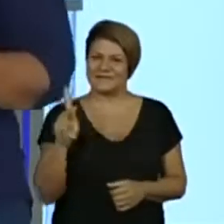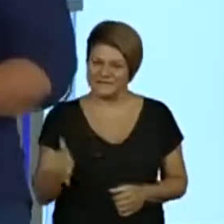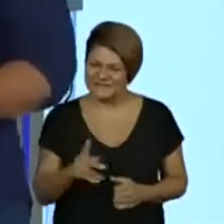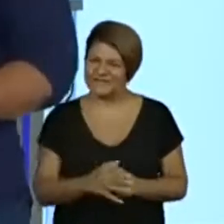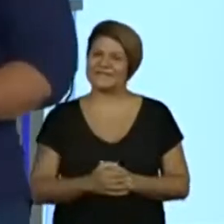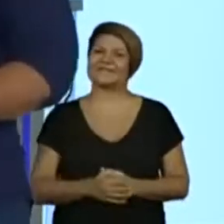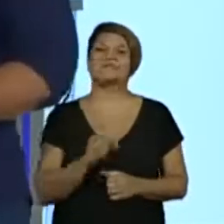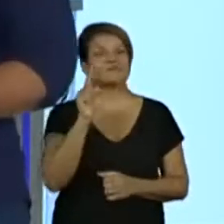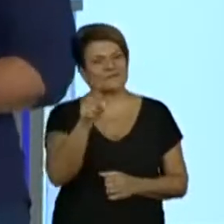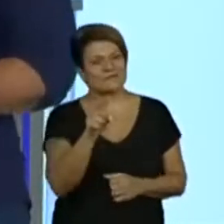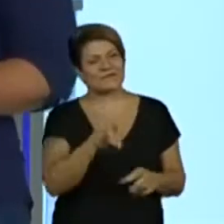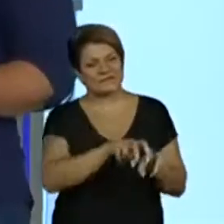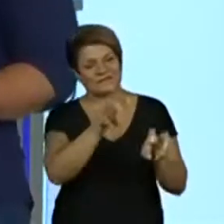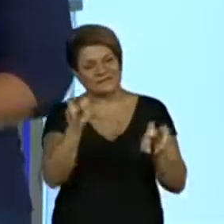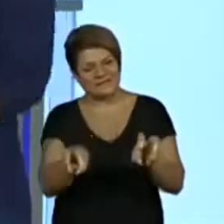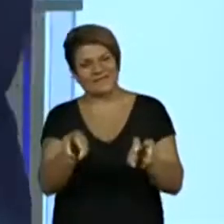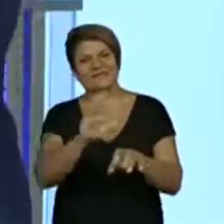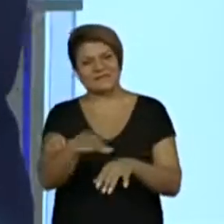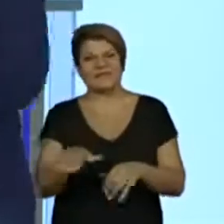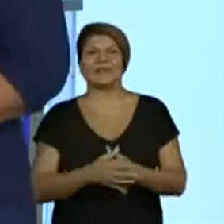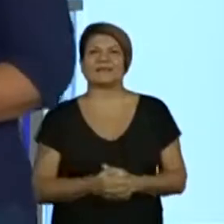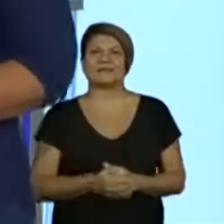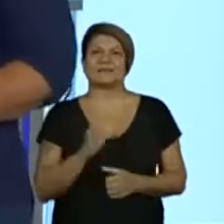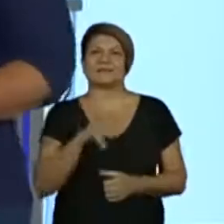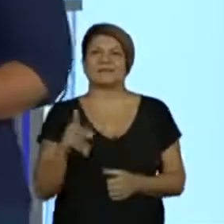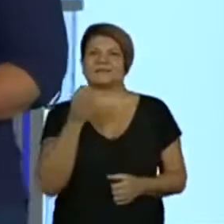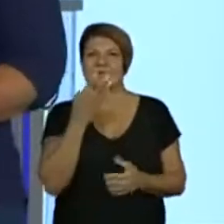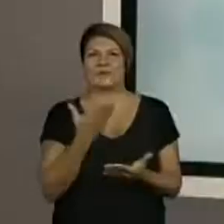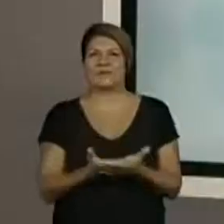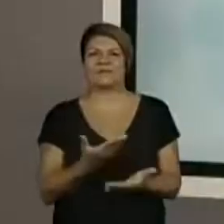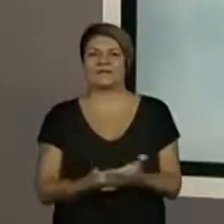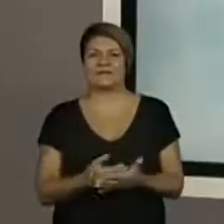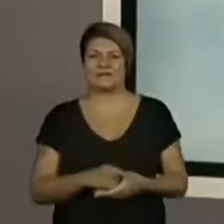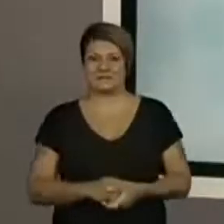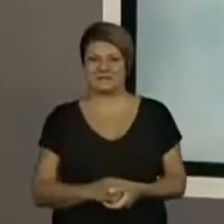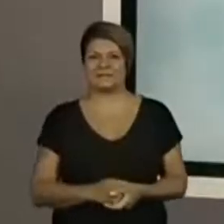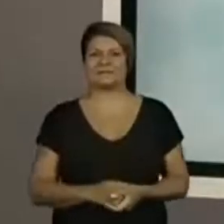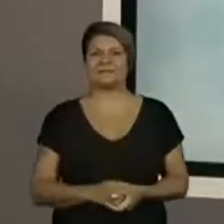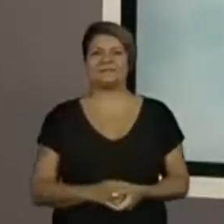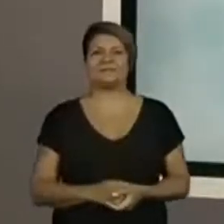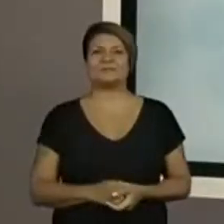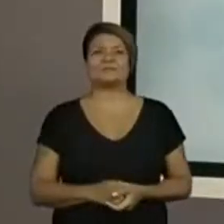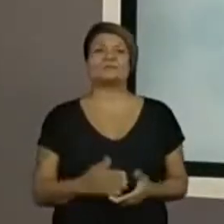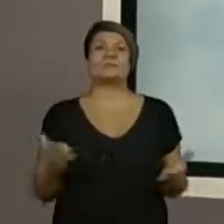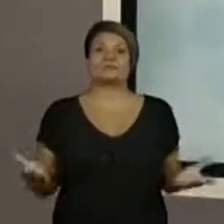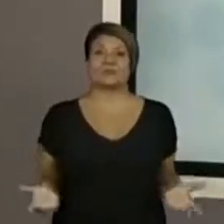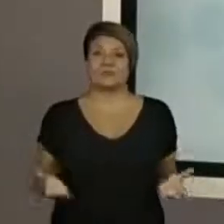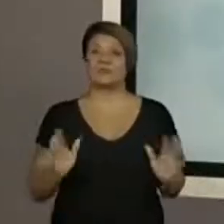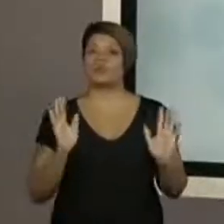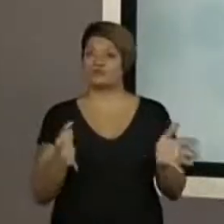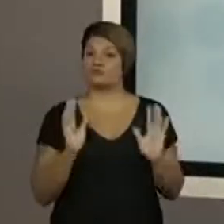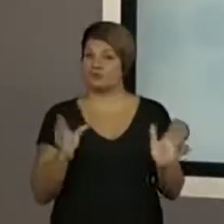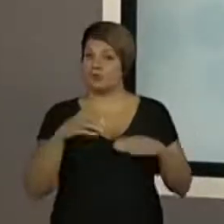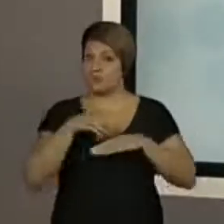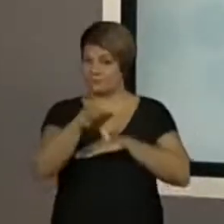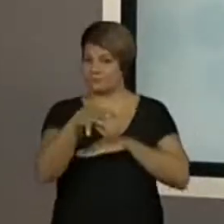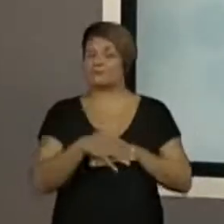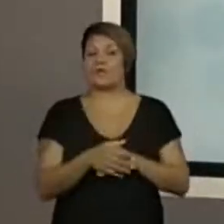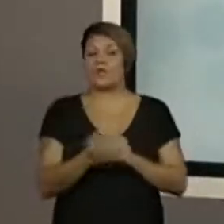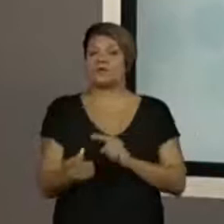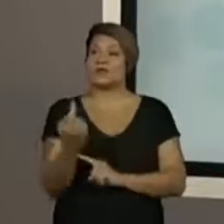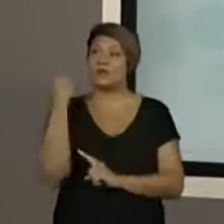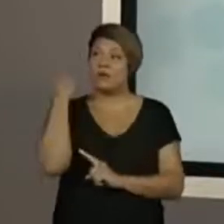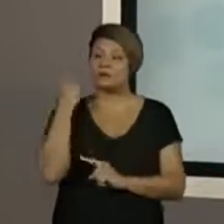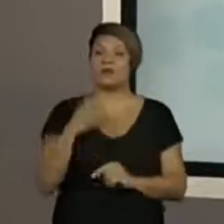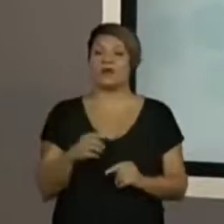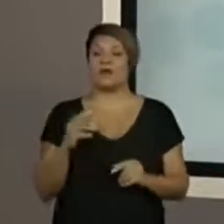Bom dia para você que está aí do ladinho dos nossos pequenos. Professora, boa aula! Muito obrigada! Então, a professora já falou aí que a gente vai retomar algumas